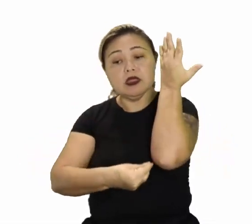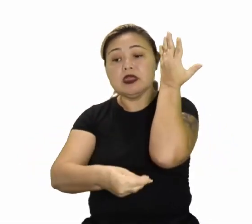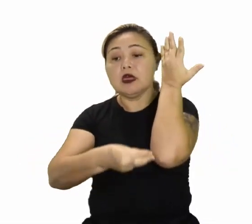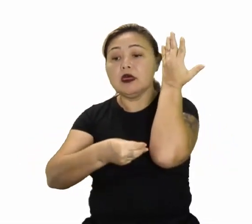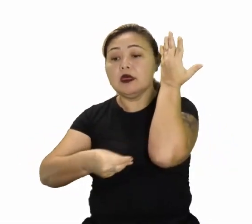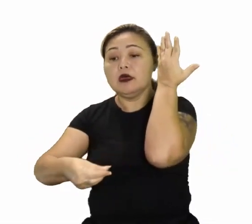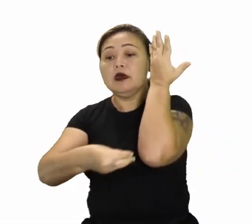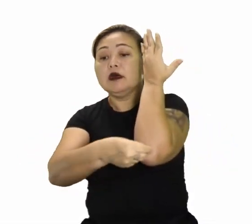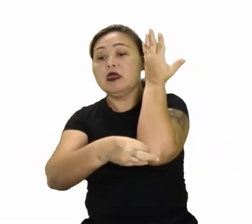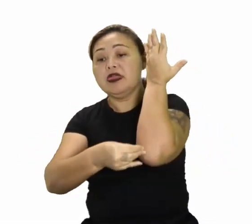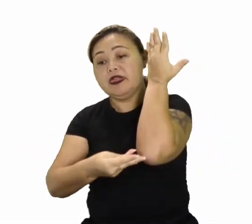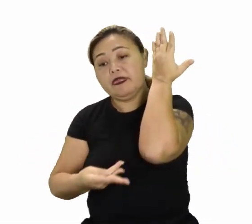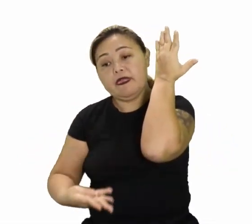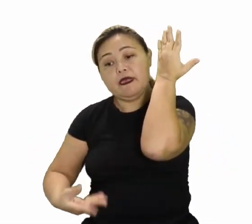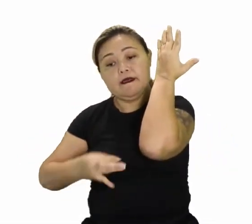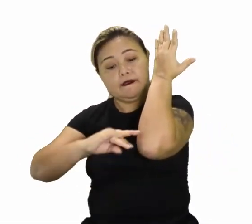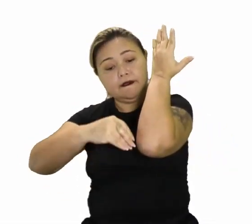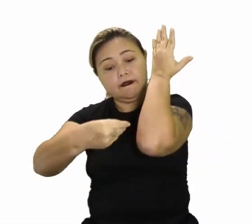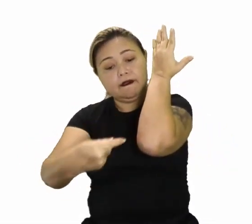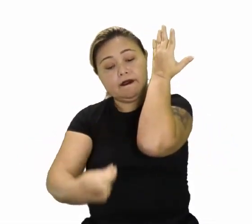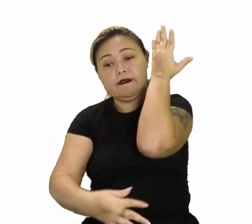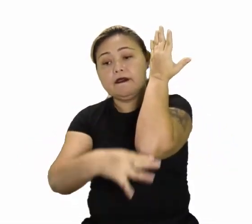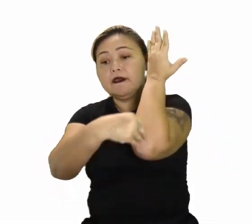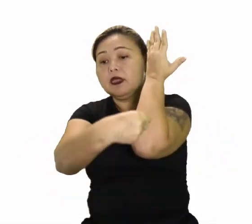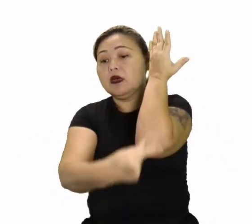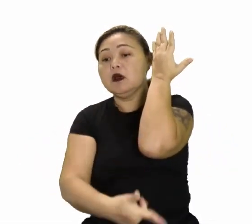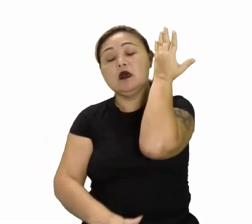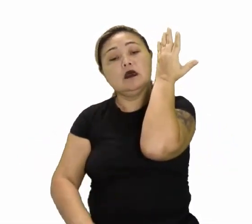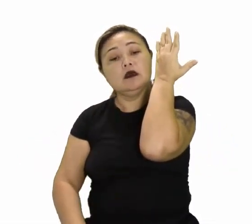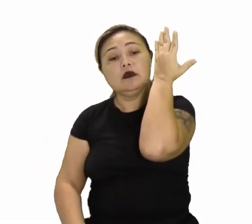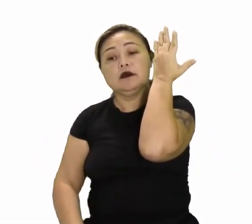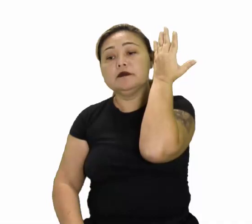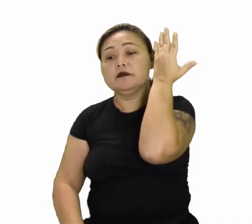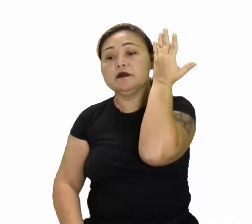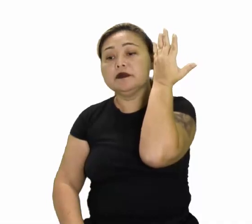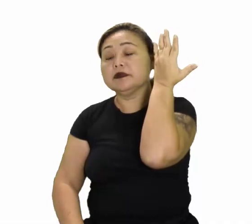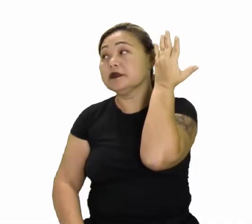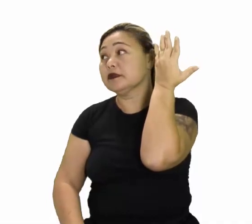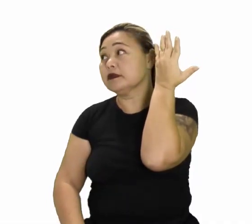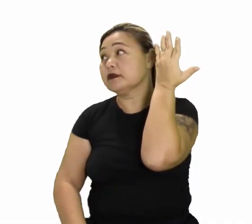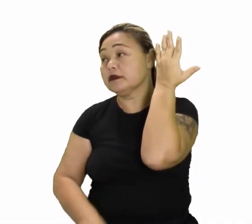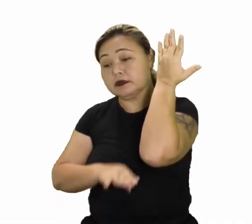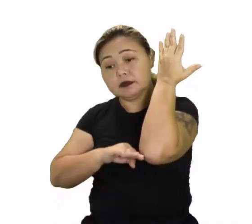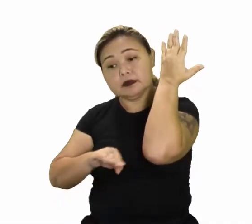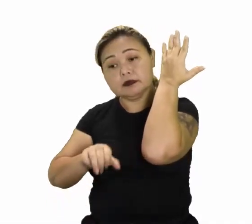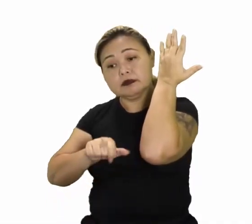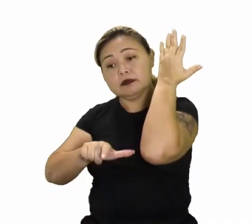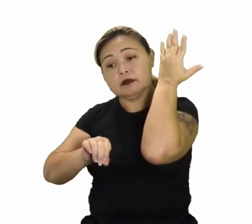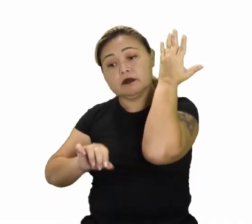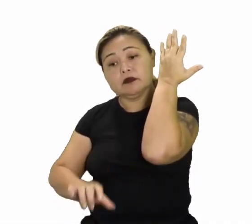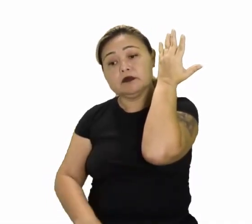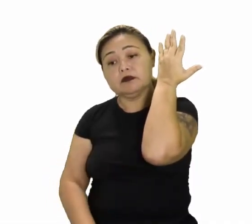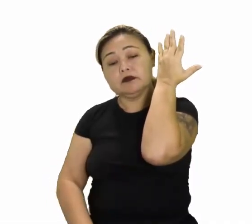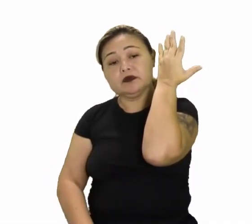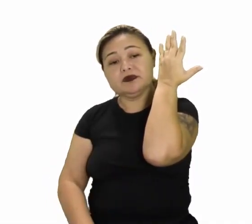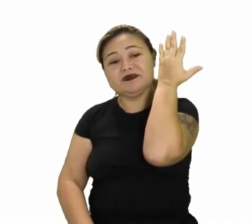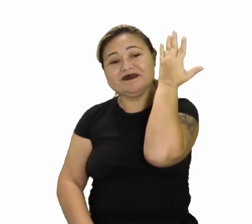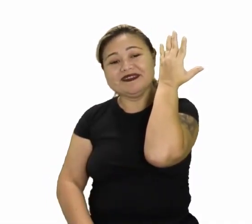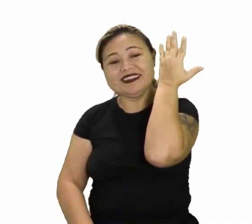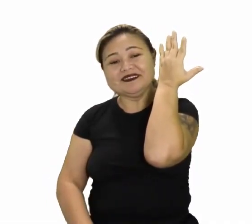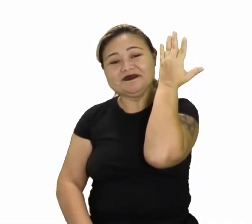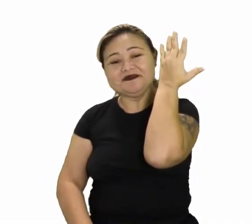lexiviação, por erosão. Mas, uma coisa que eu queria falar, que eu vou tentar lembrar do solo.